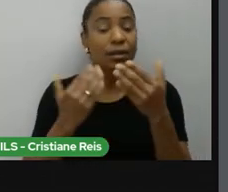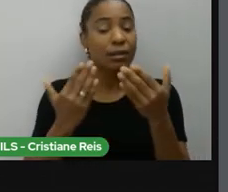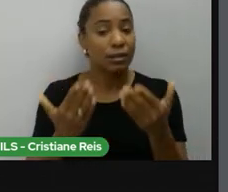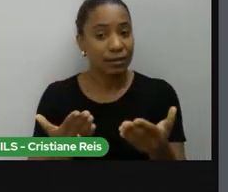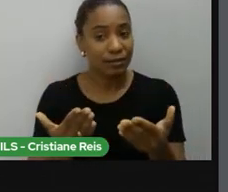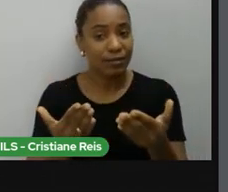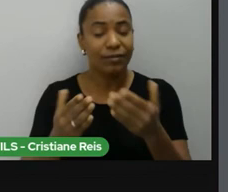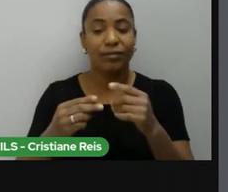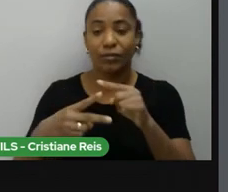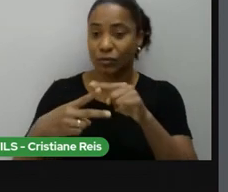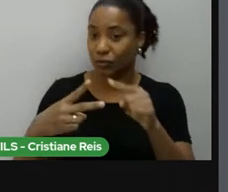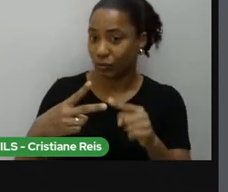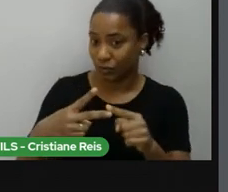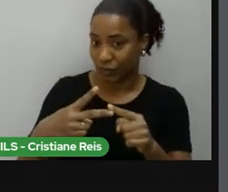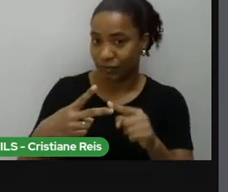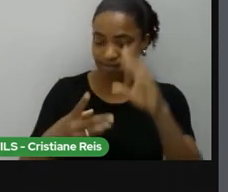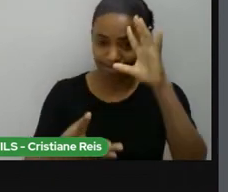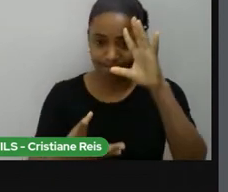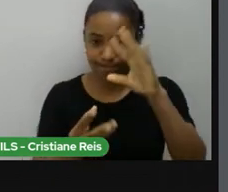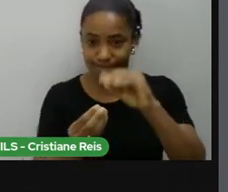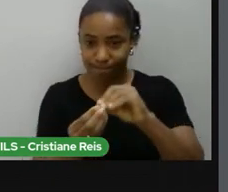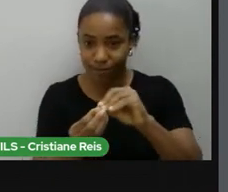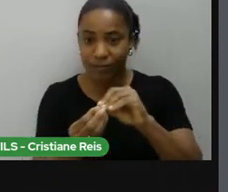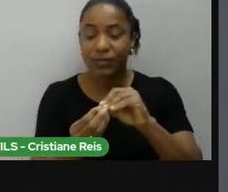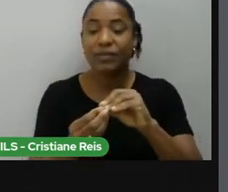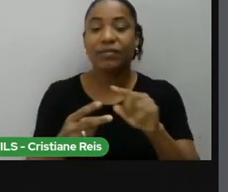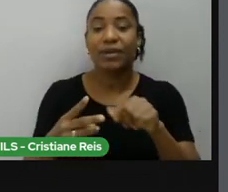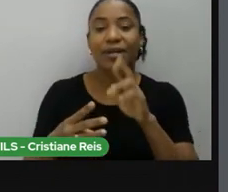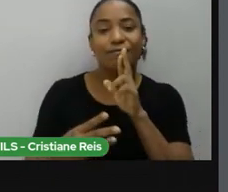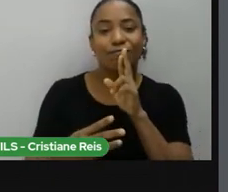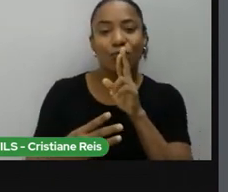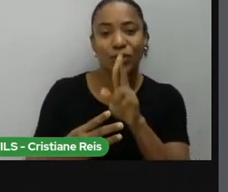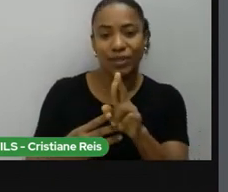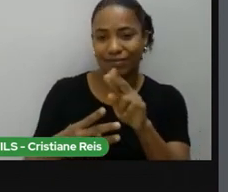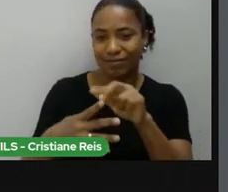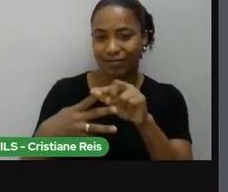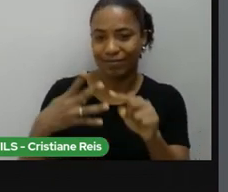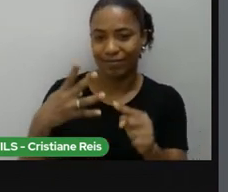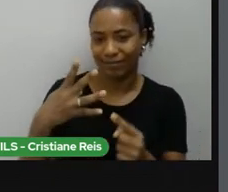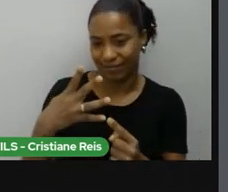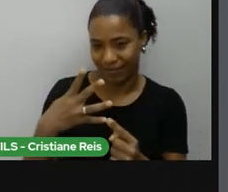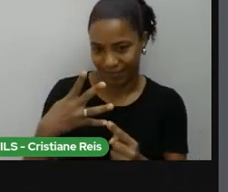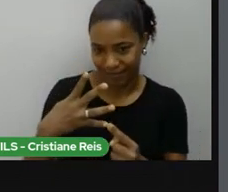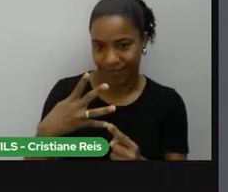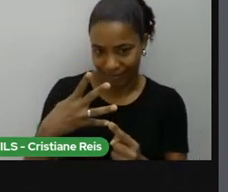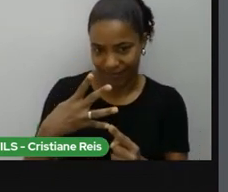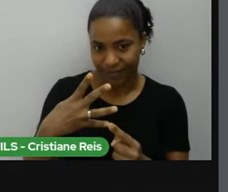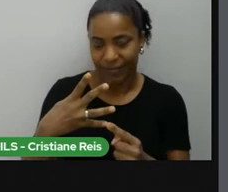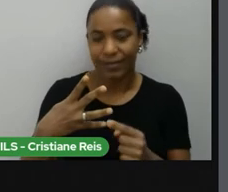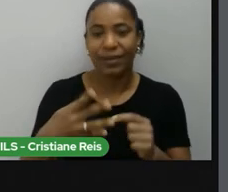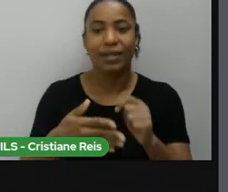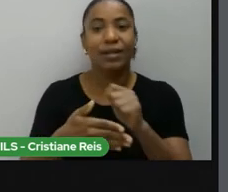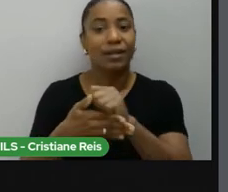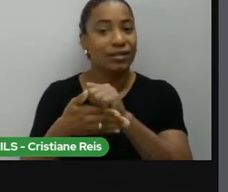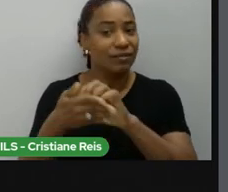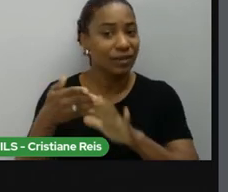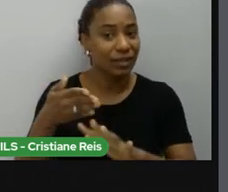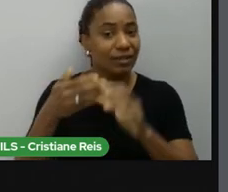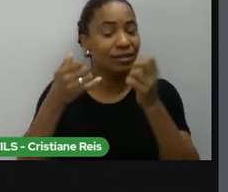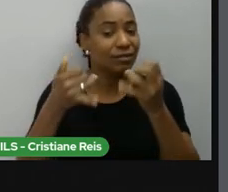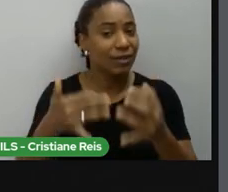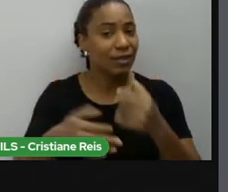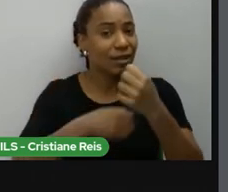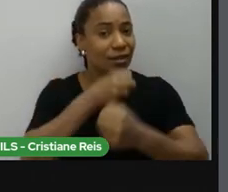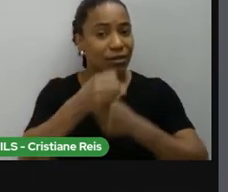responder estes desafios Então a atividade nos diz ainda que nos Estados Unidos na